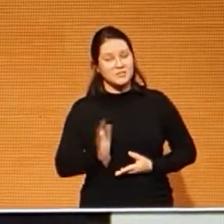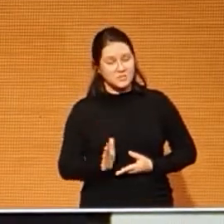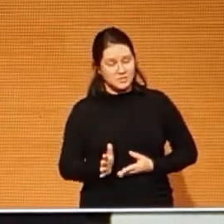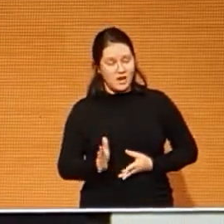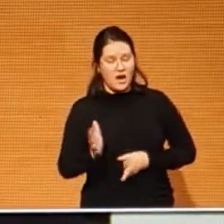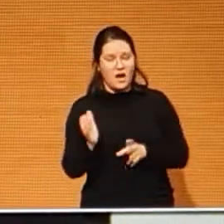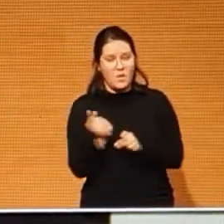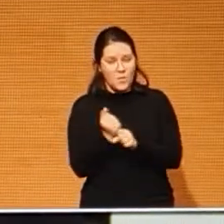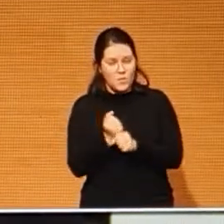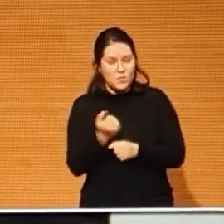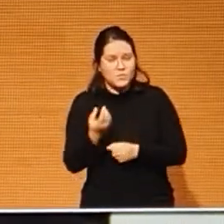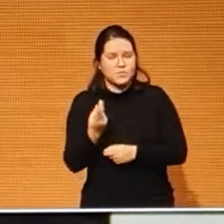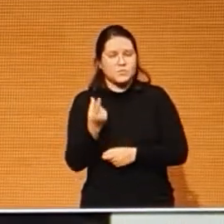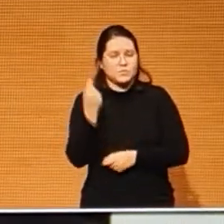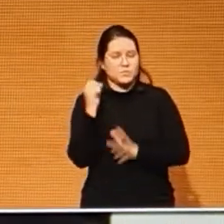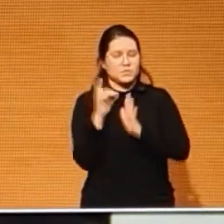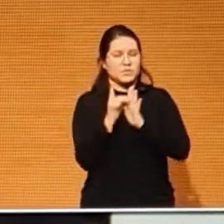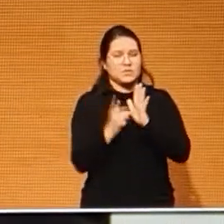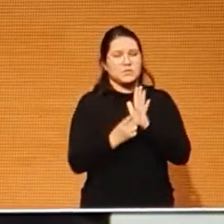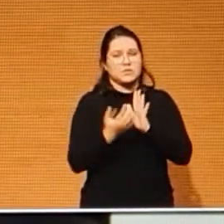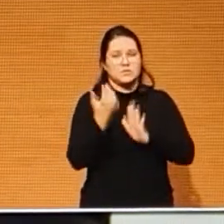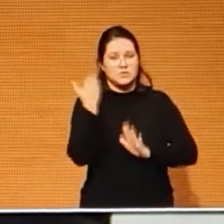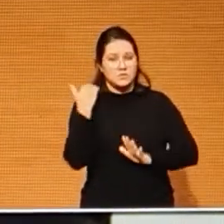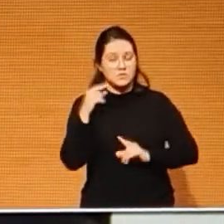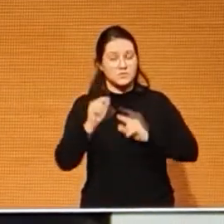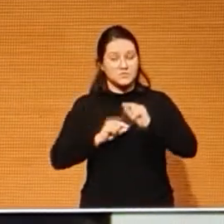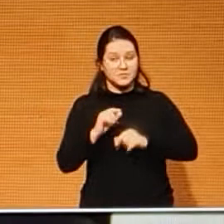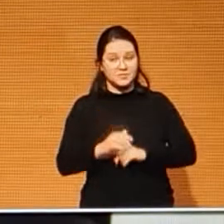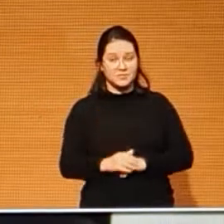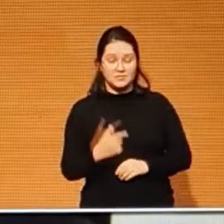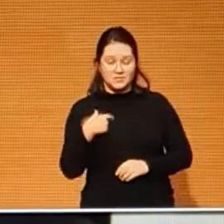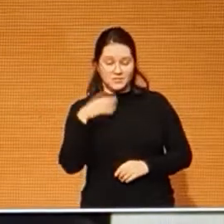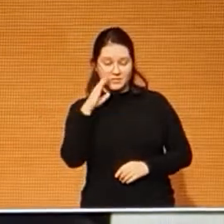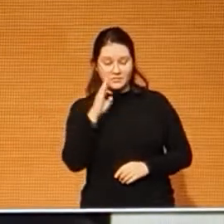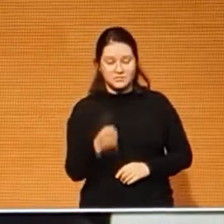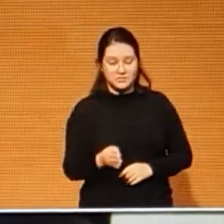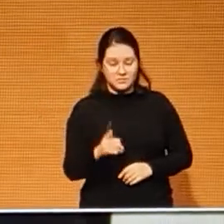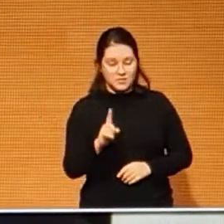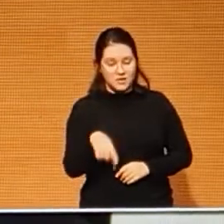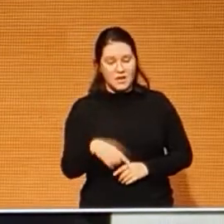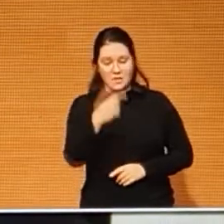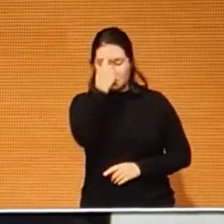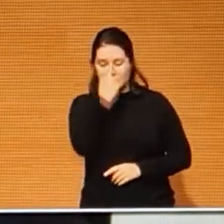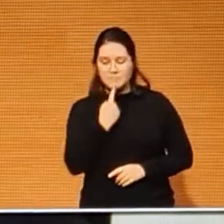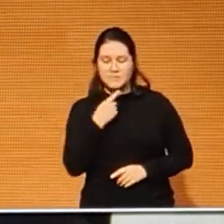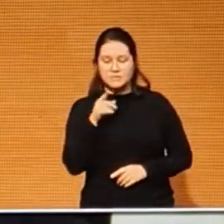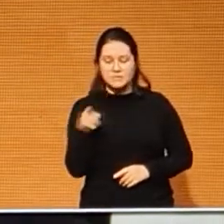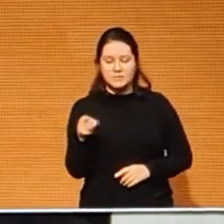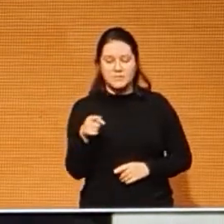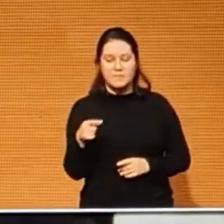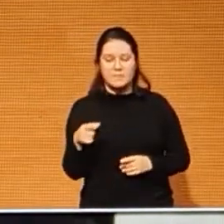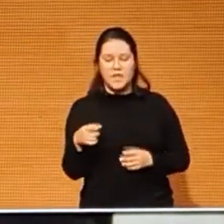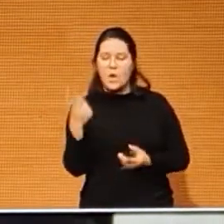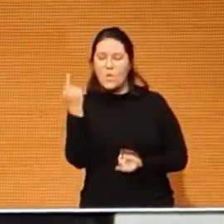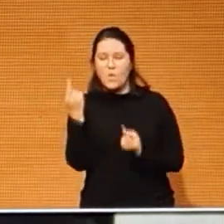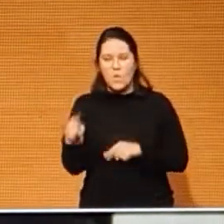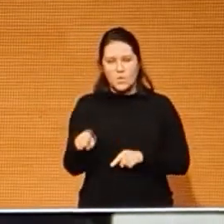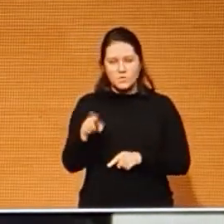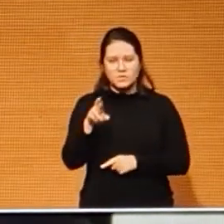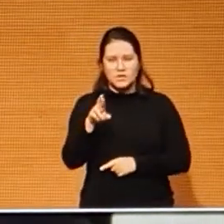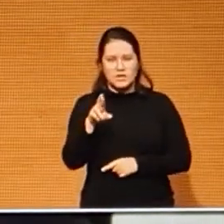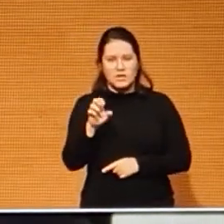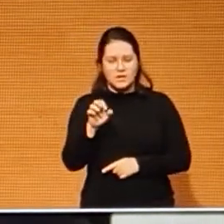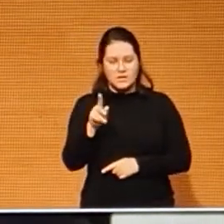pública brasileira no colo do clientelismo e no descaminho do personalismo antirepublicano. É uma proposta que